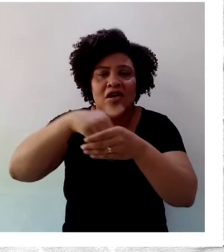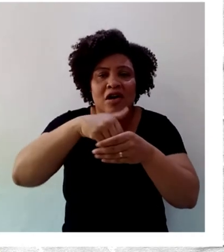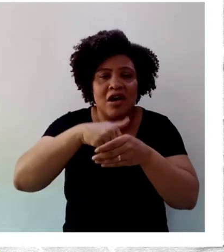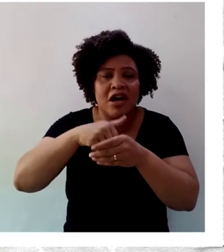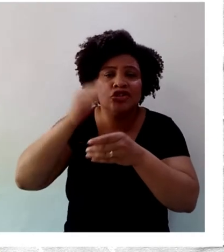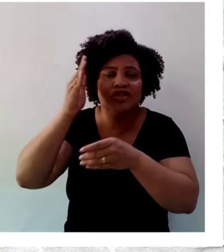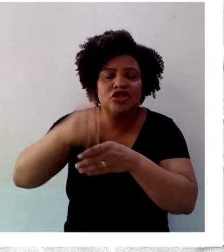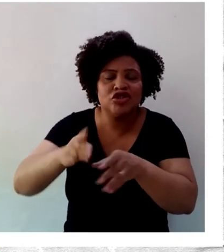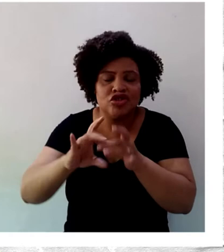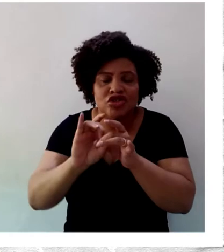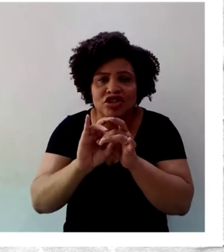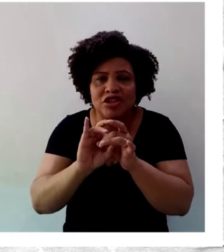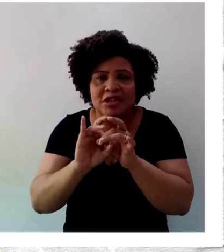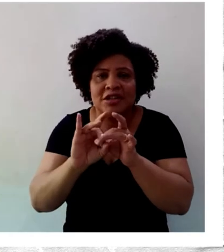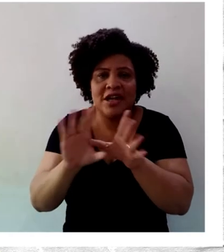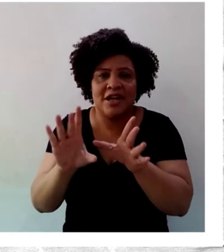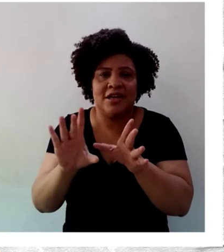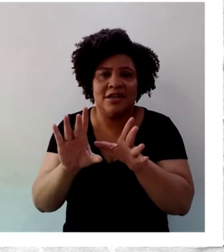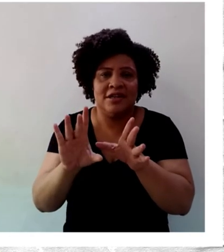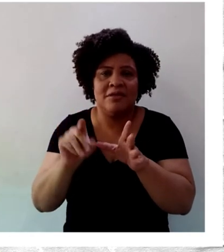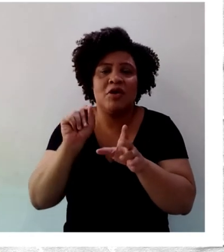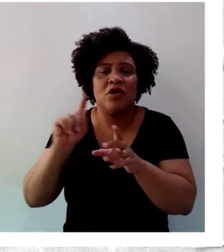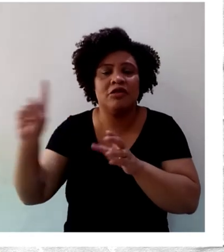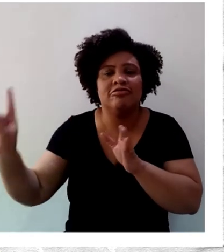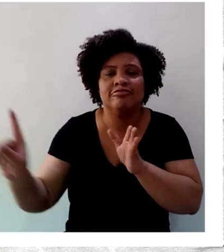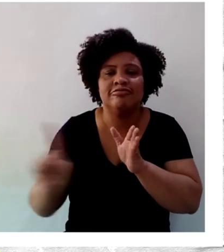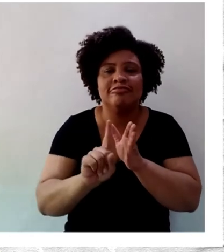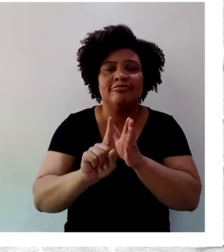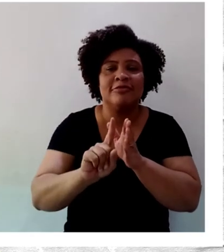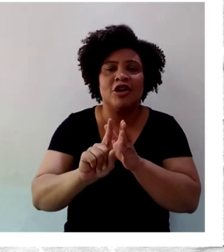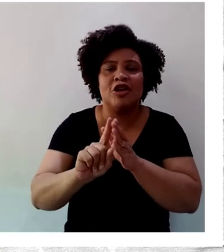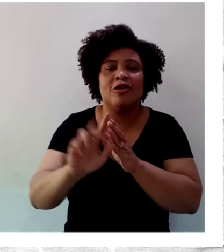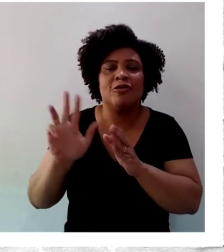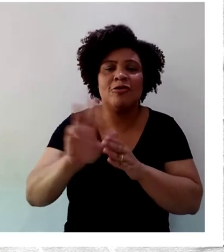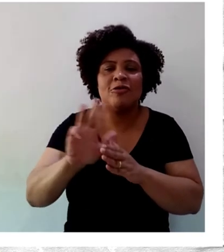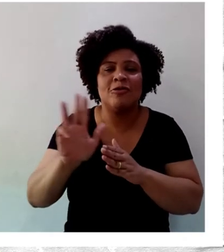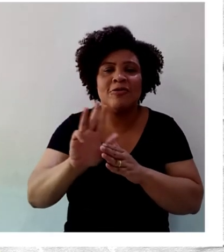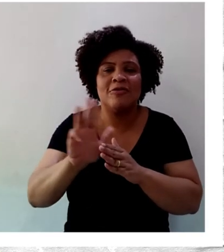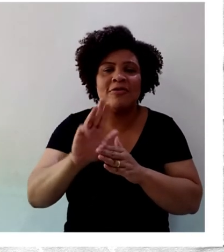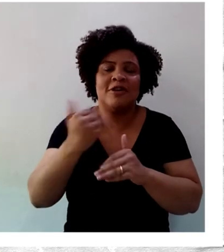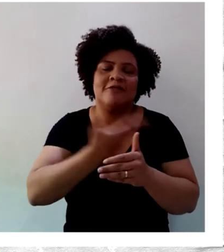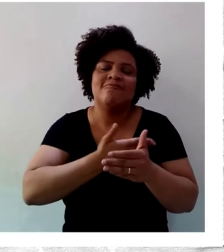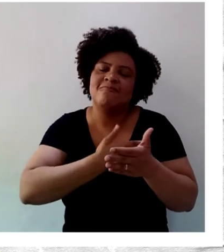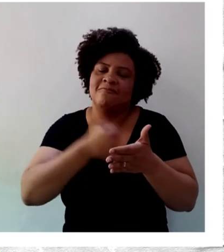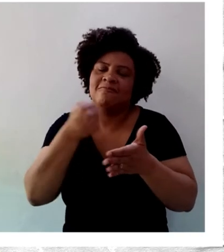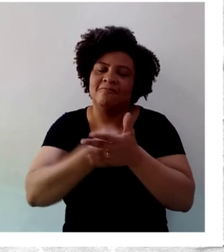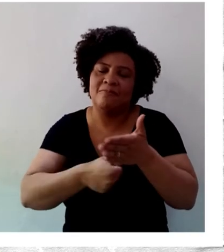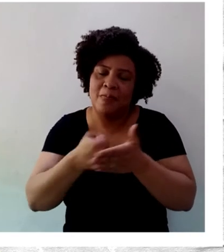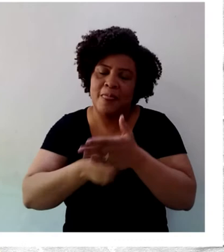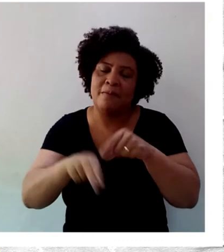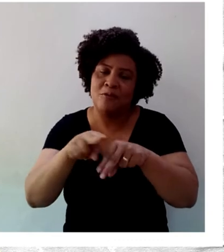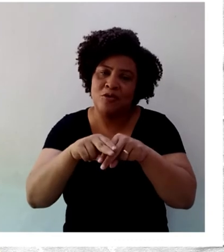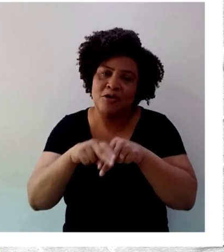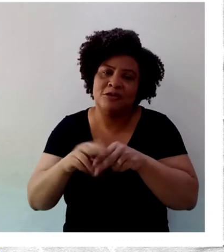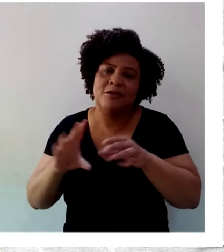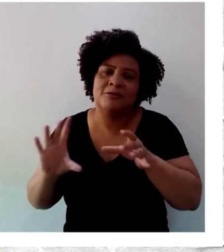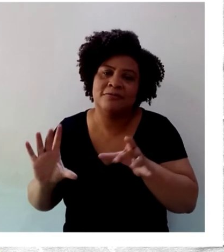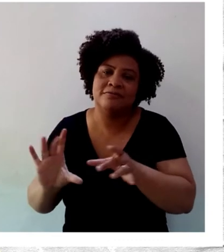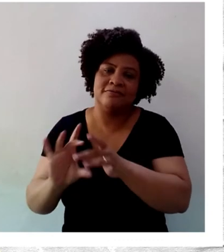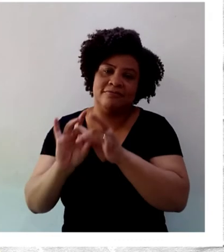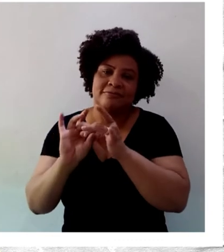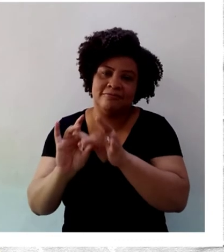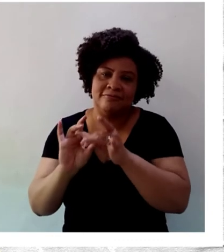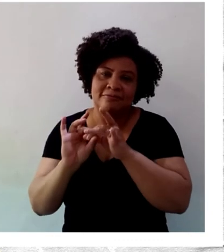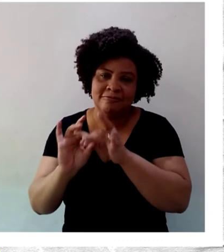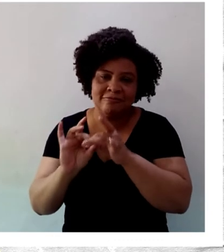eleições livres são eleições de que o companheiro Lula possa participar. Por isso, nos somamos aqueles que dizem